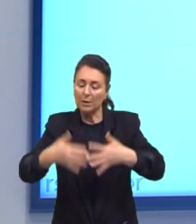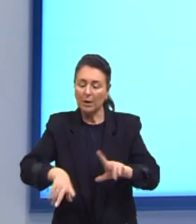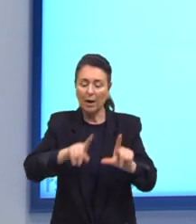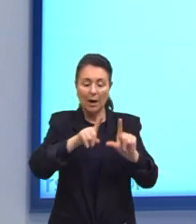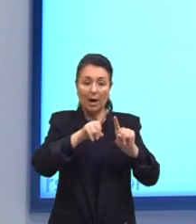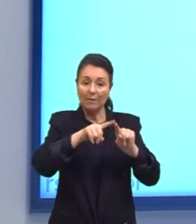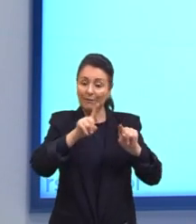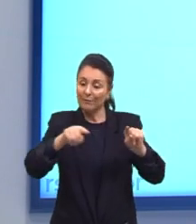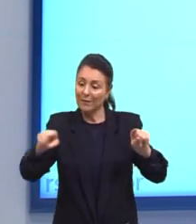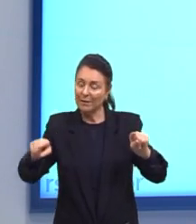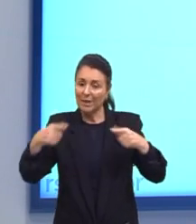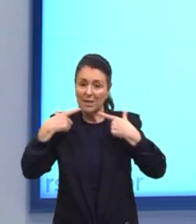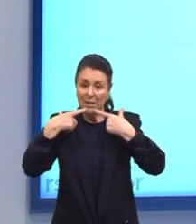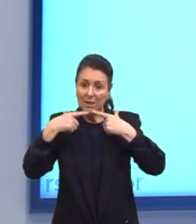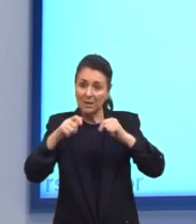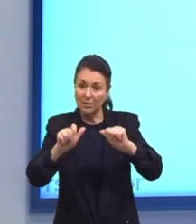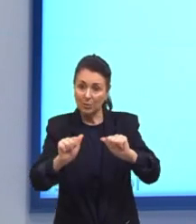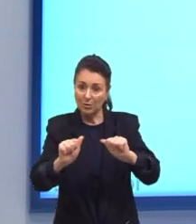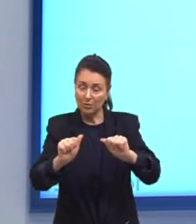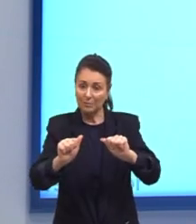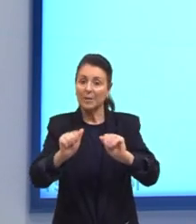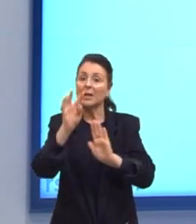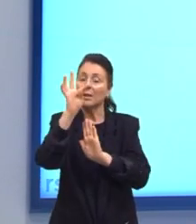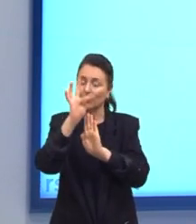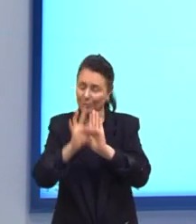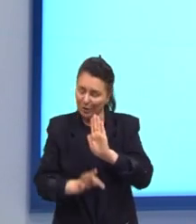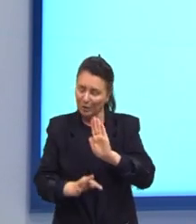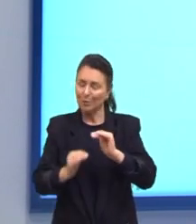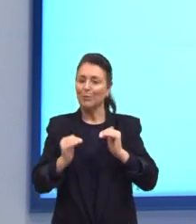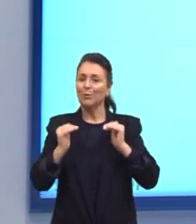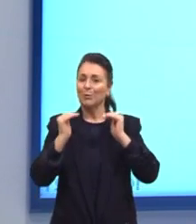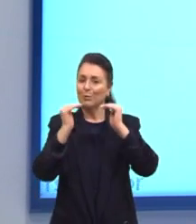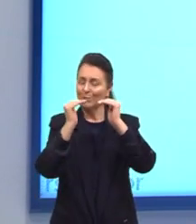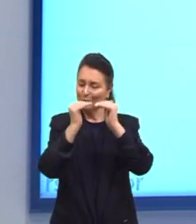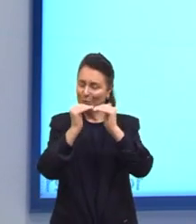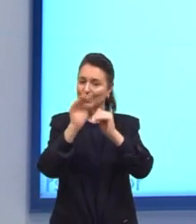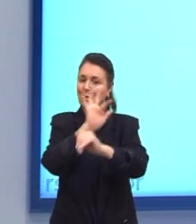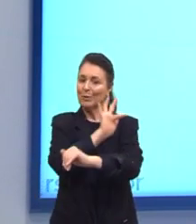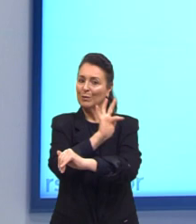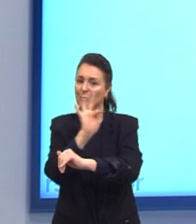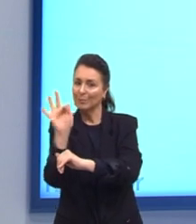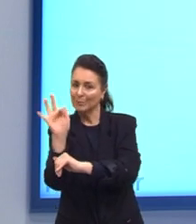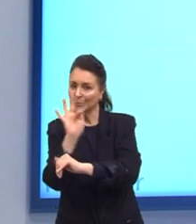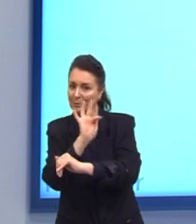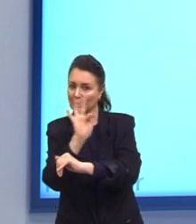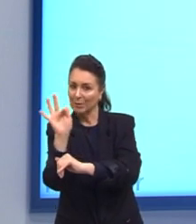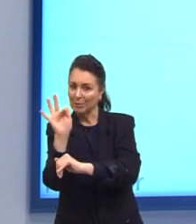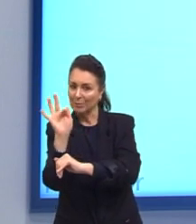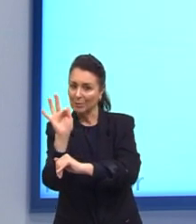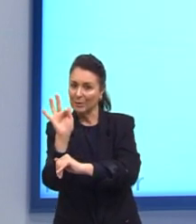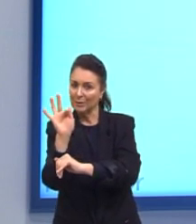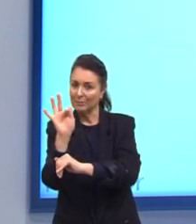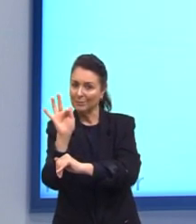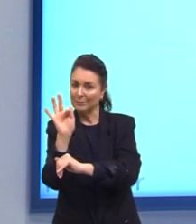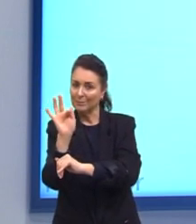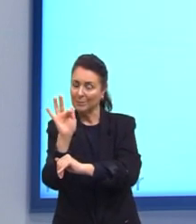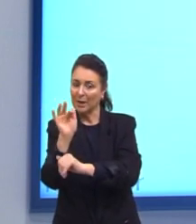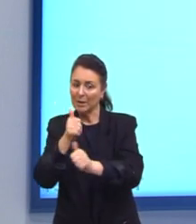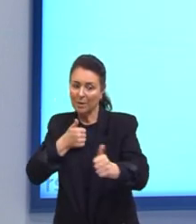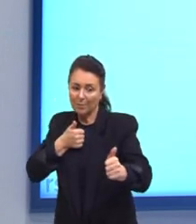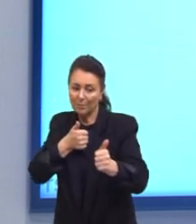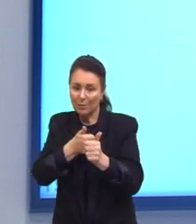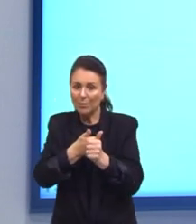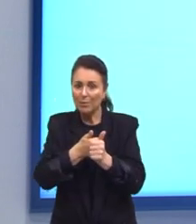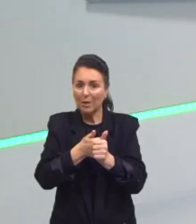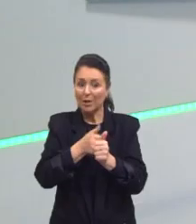linguísticas Ele busca ser um texto formal Para que ele chegue De fato No público leitor Se ele usar Por